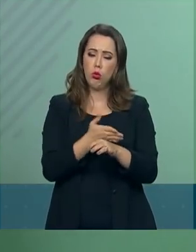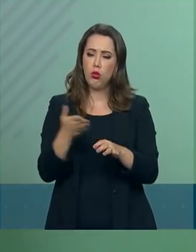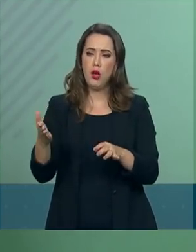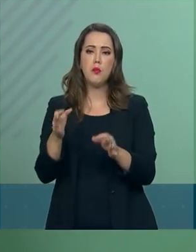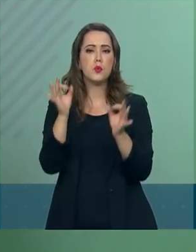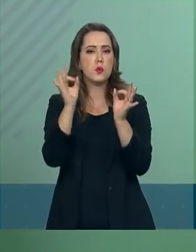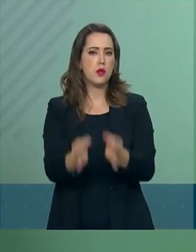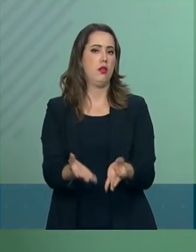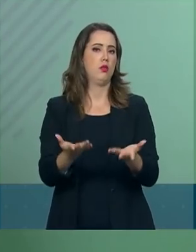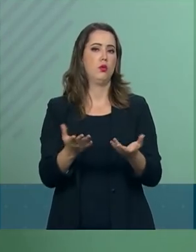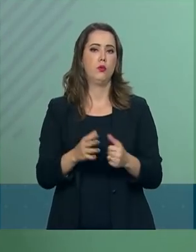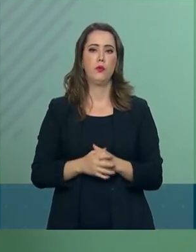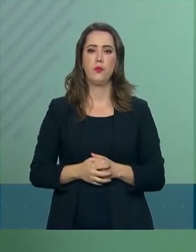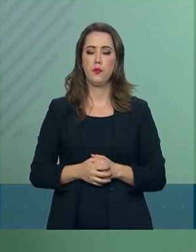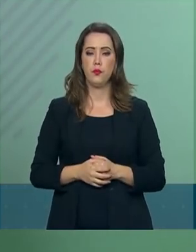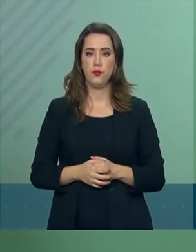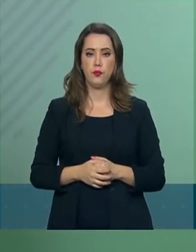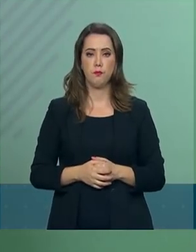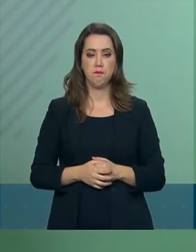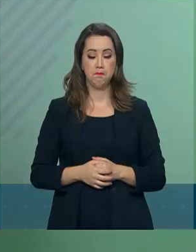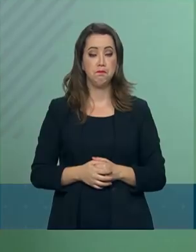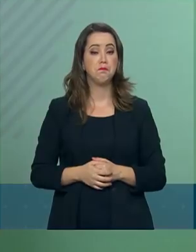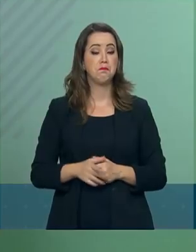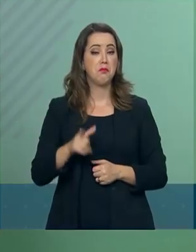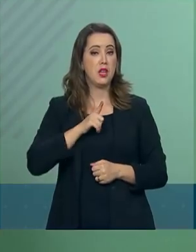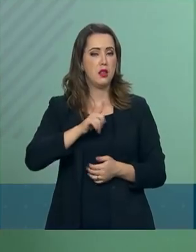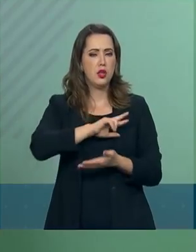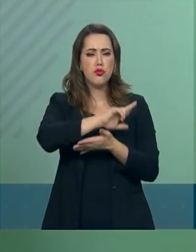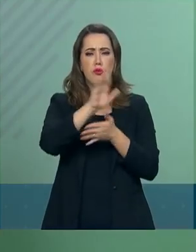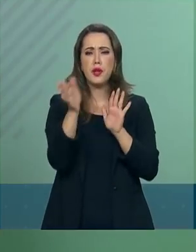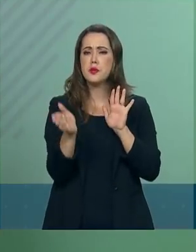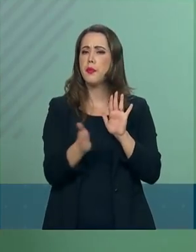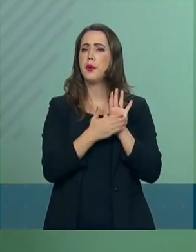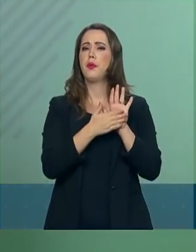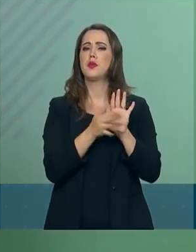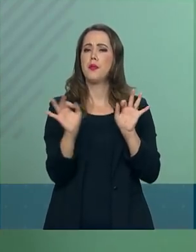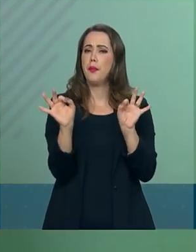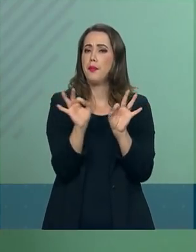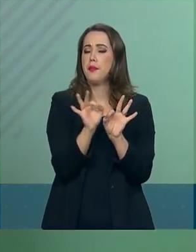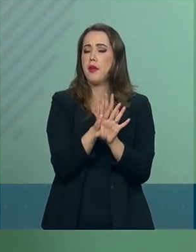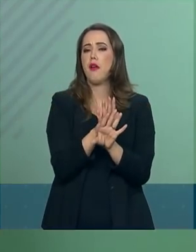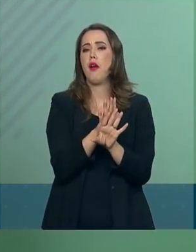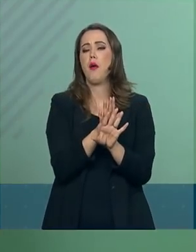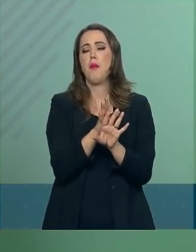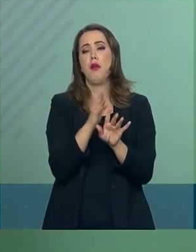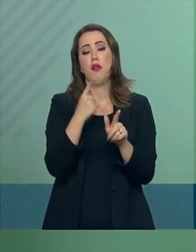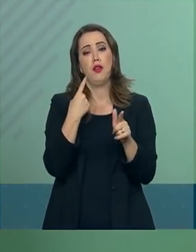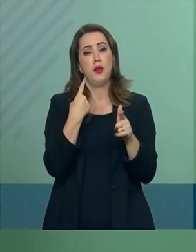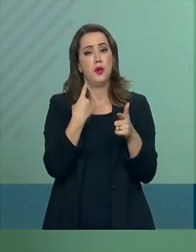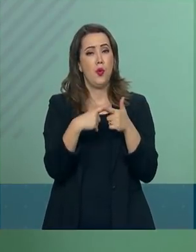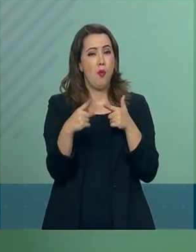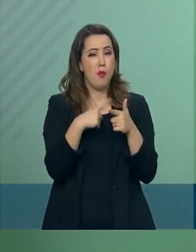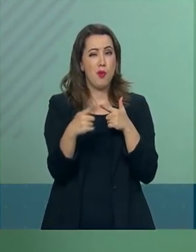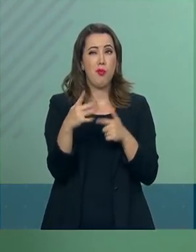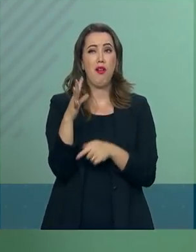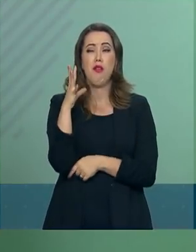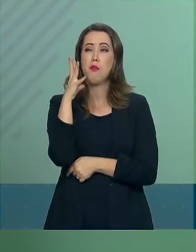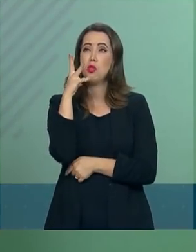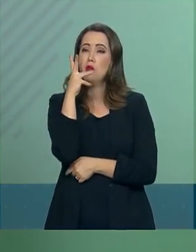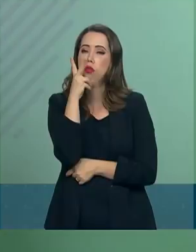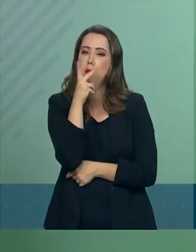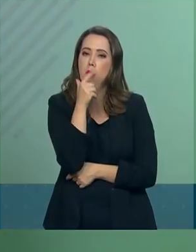fecho aspas. Existem várias propostas para resolver o excesso e a demora